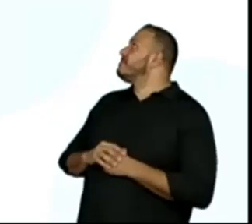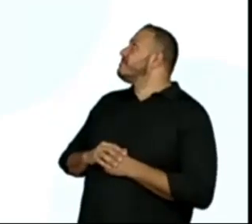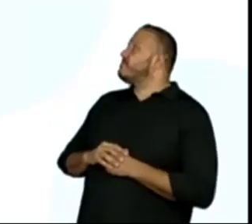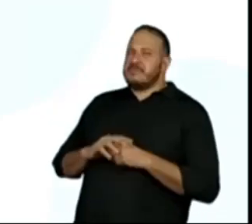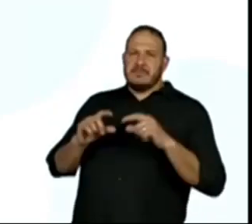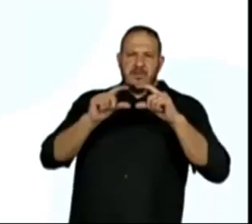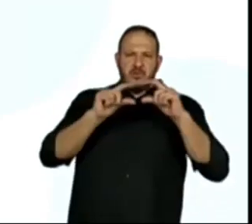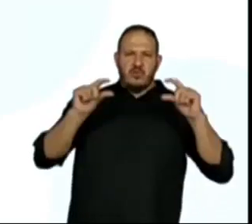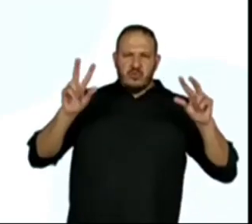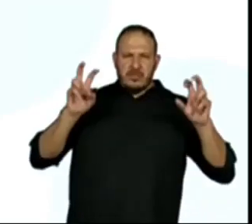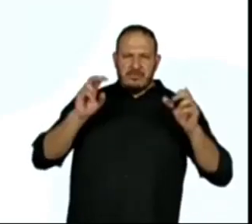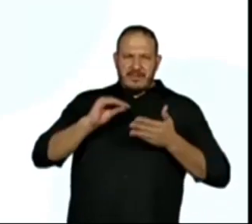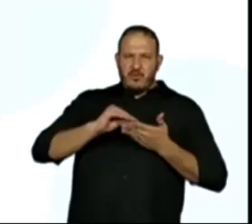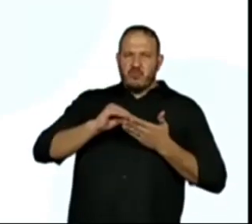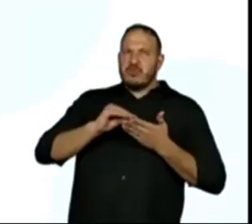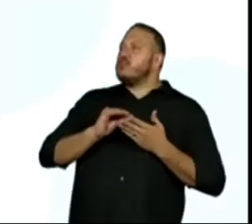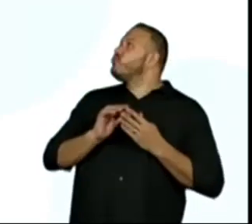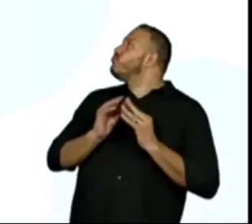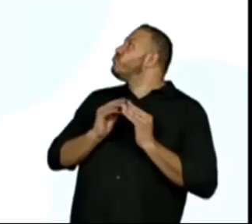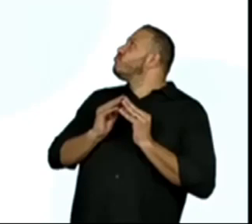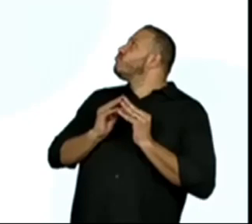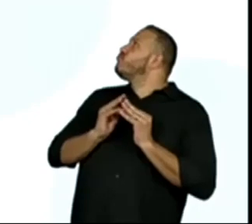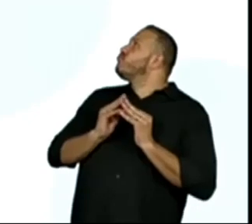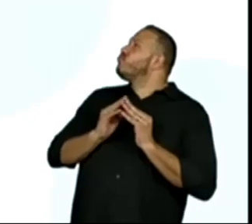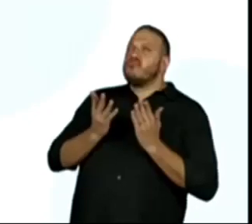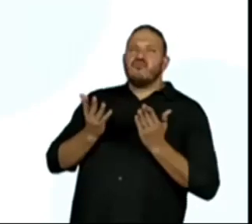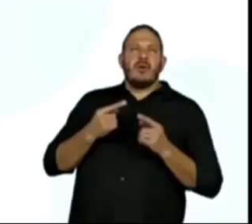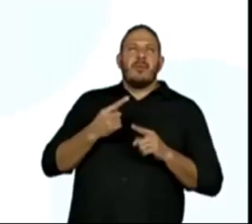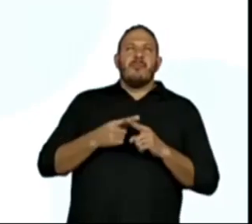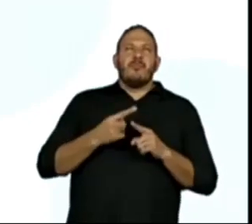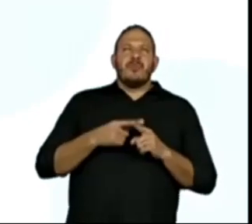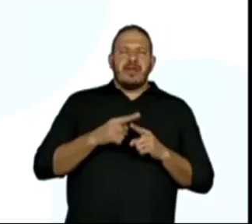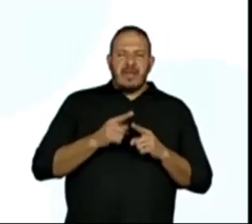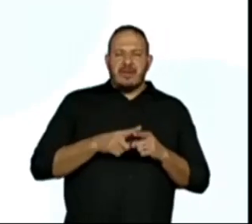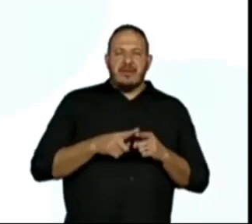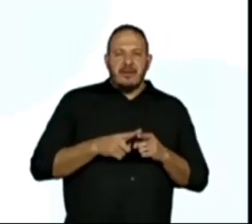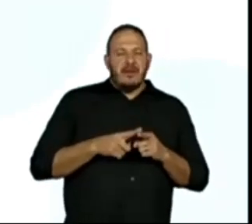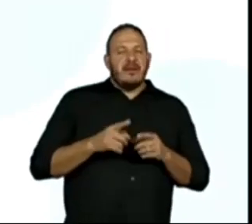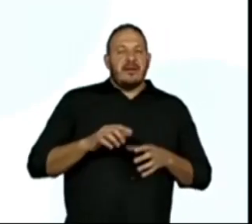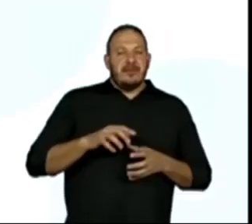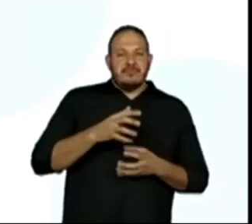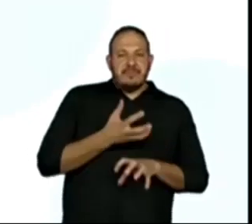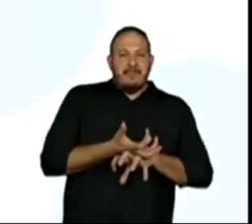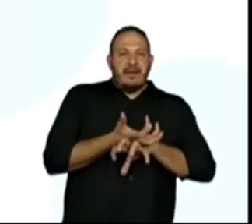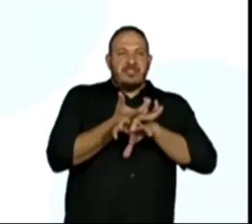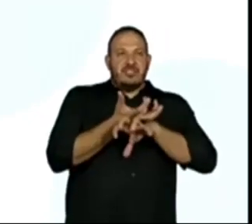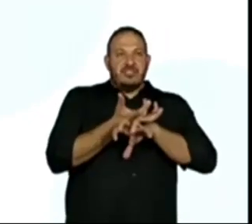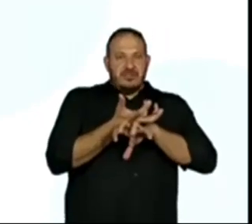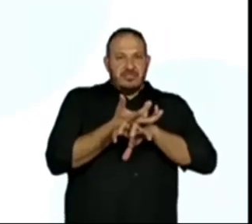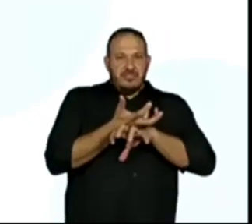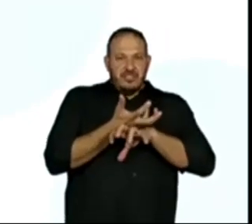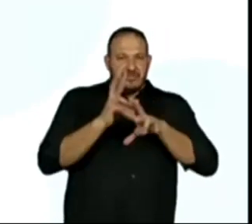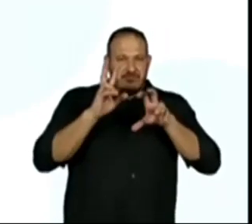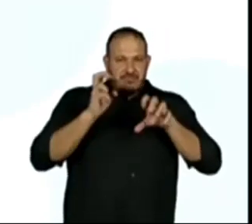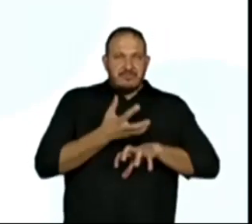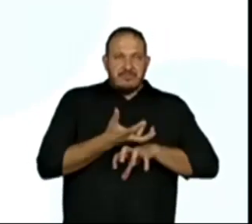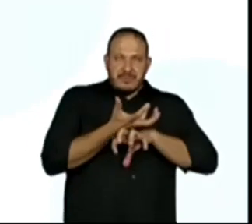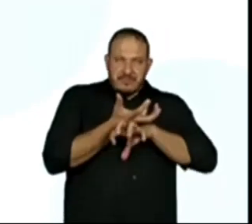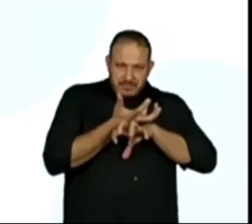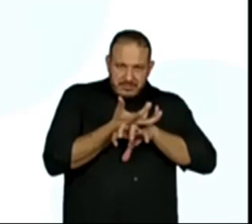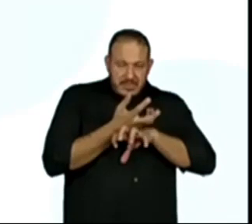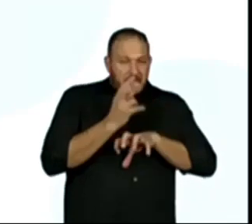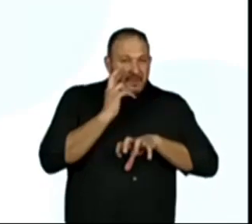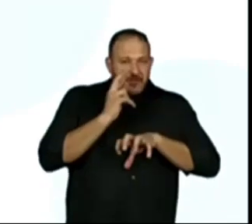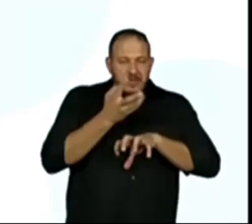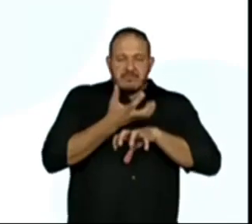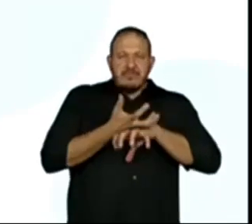está faltando alguma coisa? Por que descascar um abacaxi? Eu li com uma entonação.